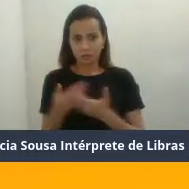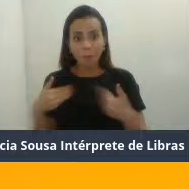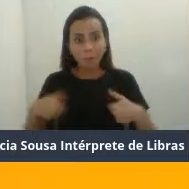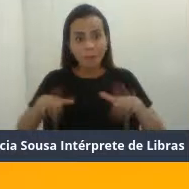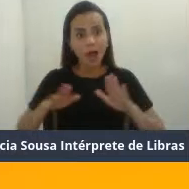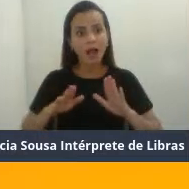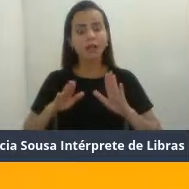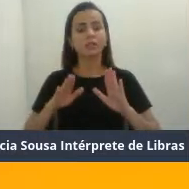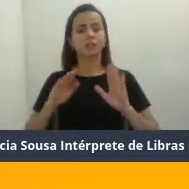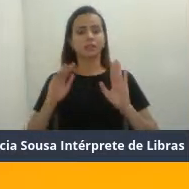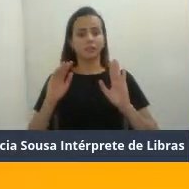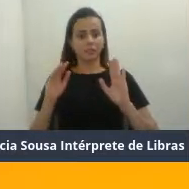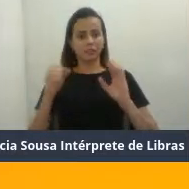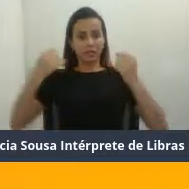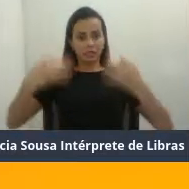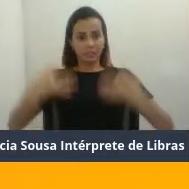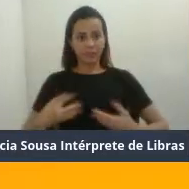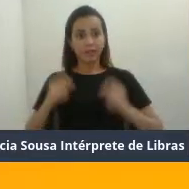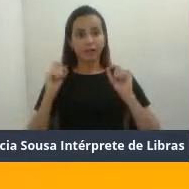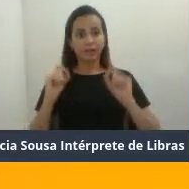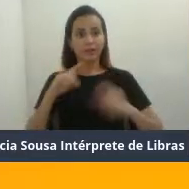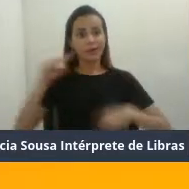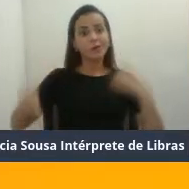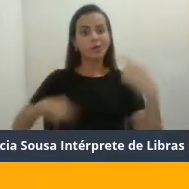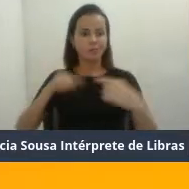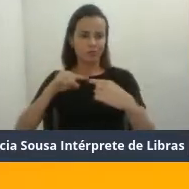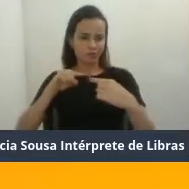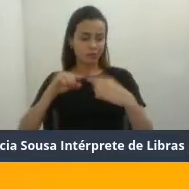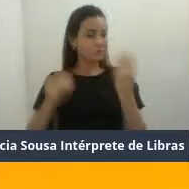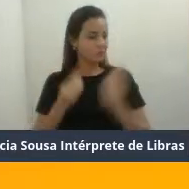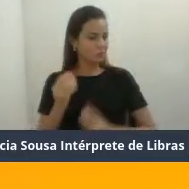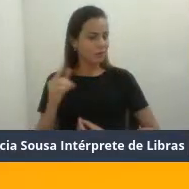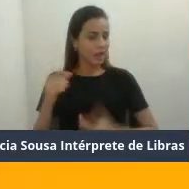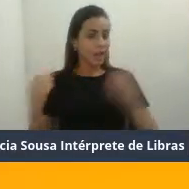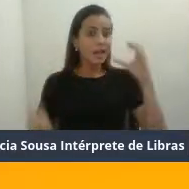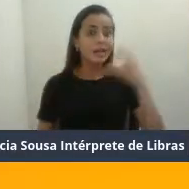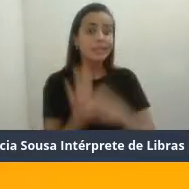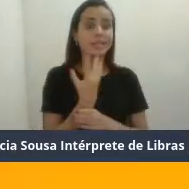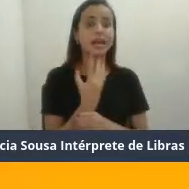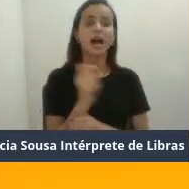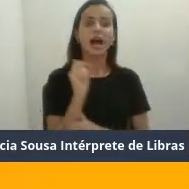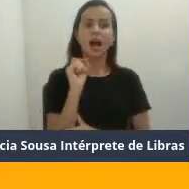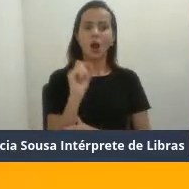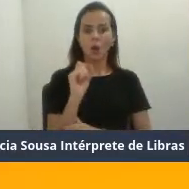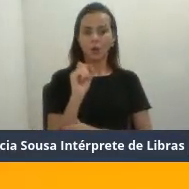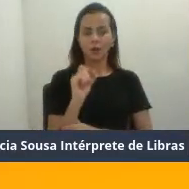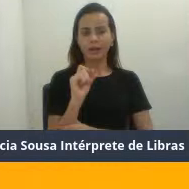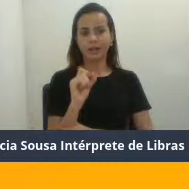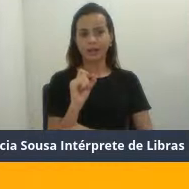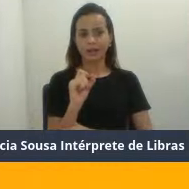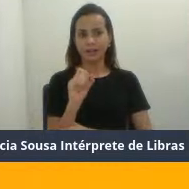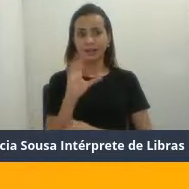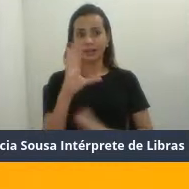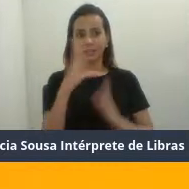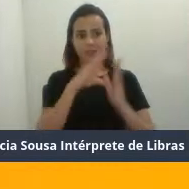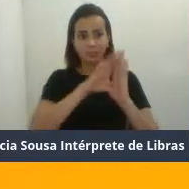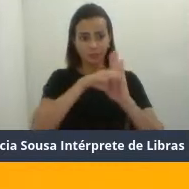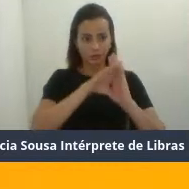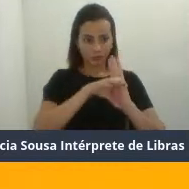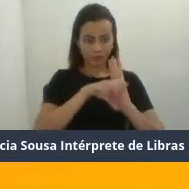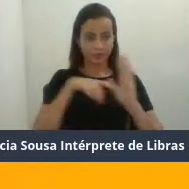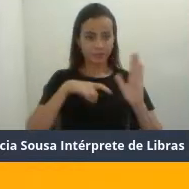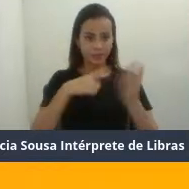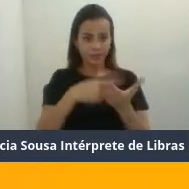explicar o objetivo dele. Criar essa definição aí, eu tirei da própria apostila da